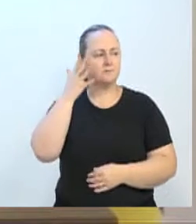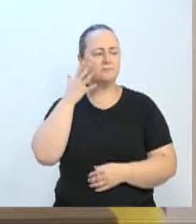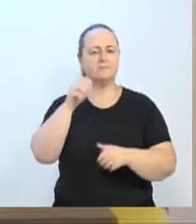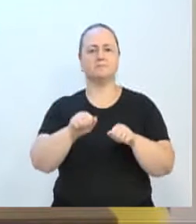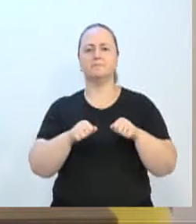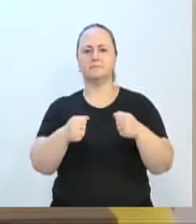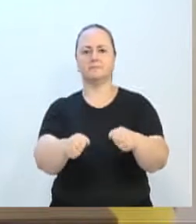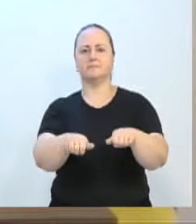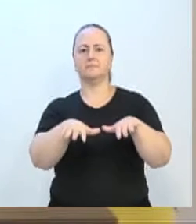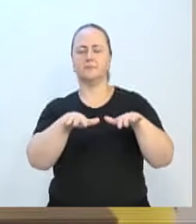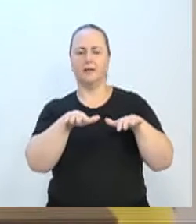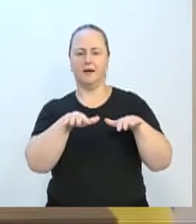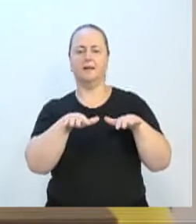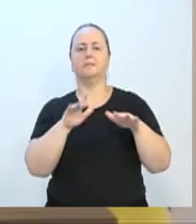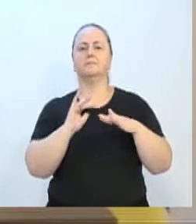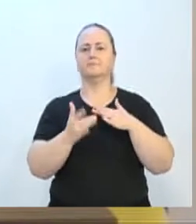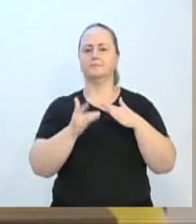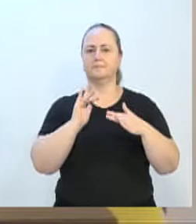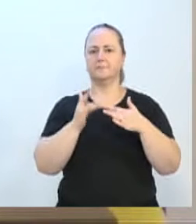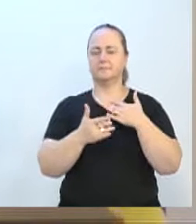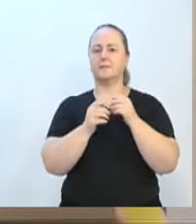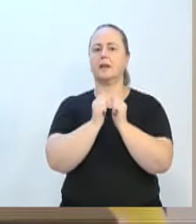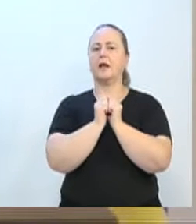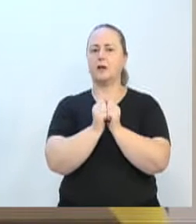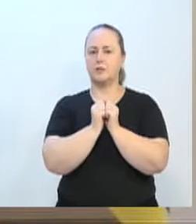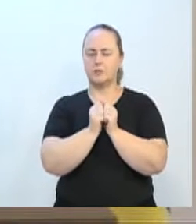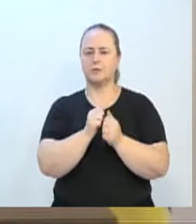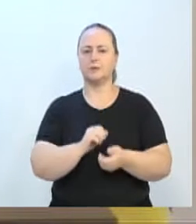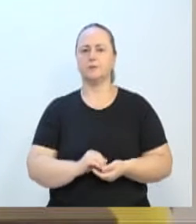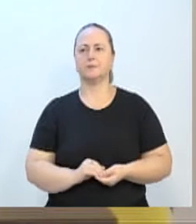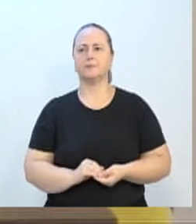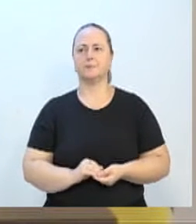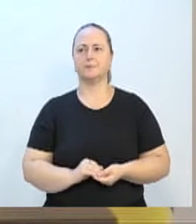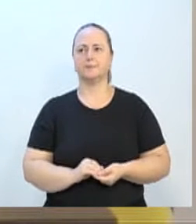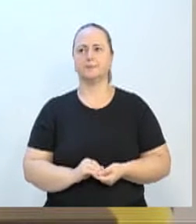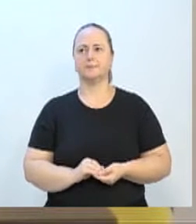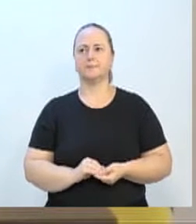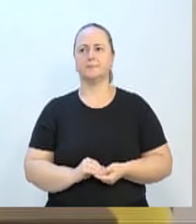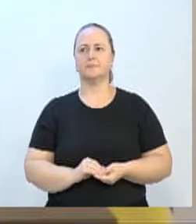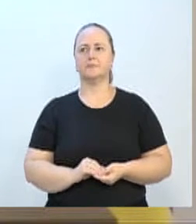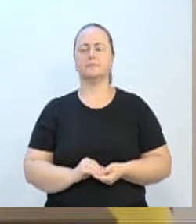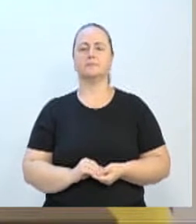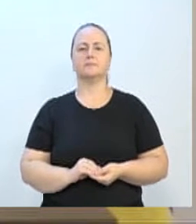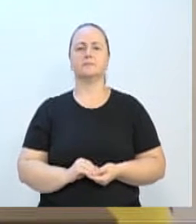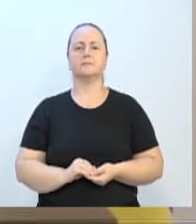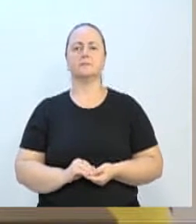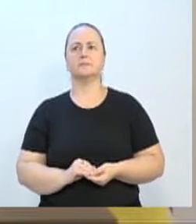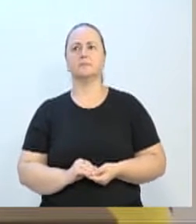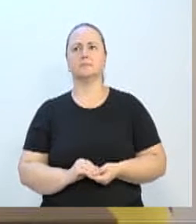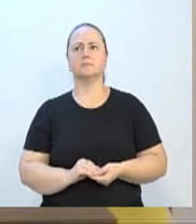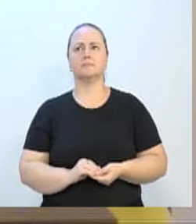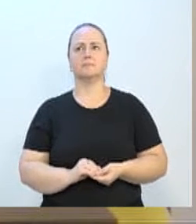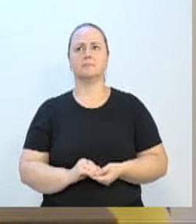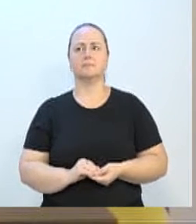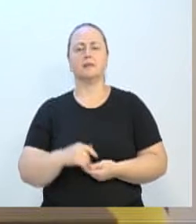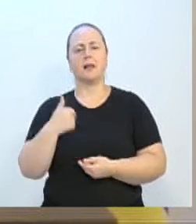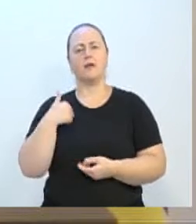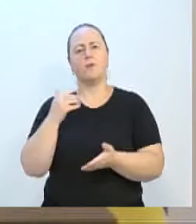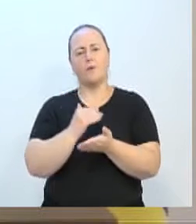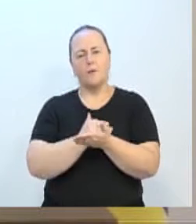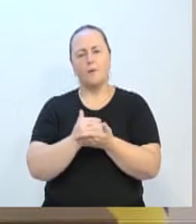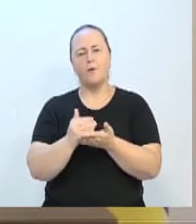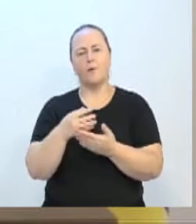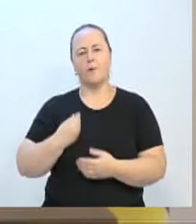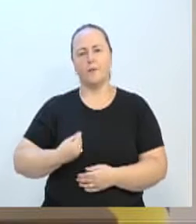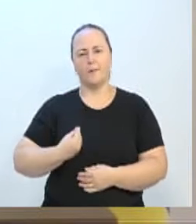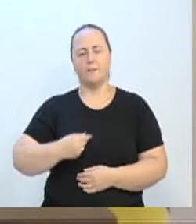através das redes sociais. Presidente, eu sempre desde que tomei a decisão de entrar na vida pública, venho